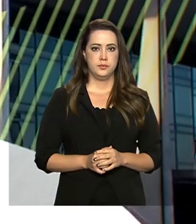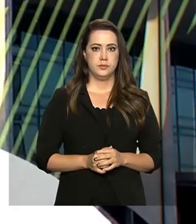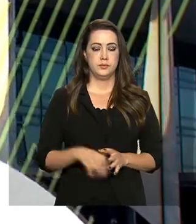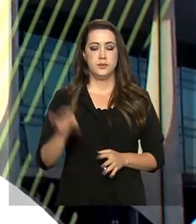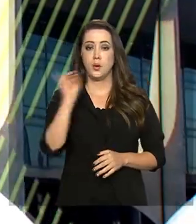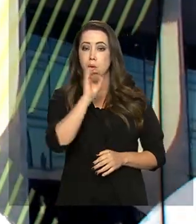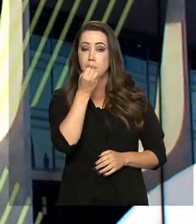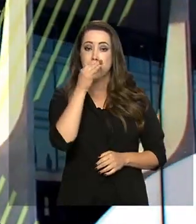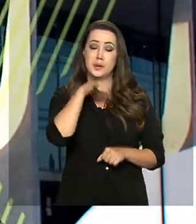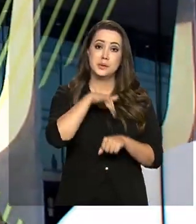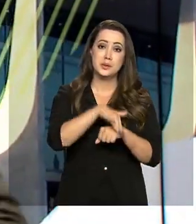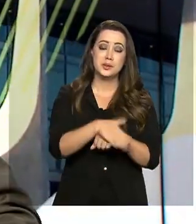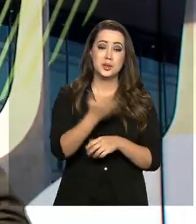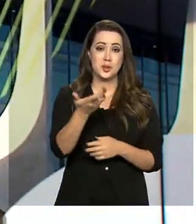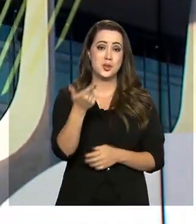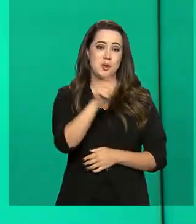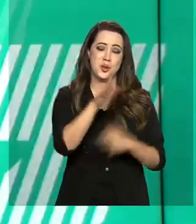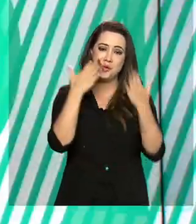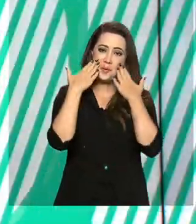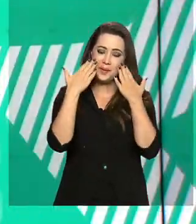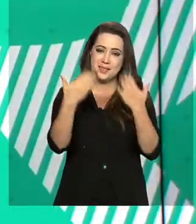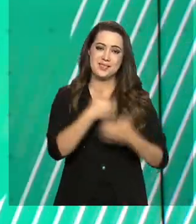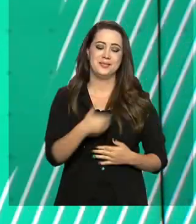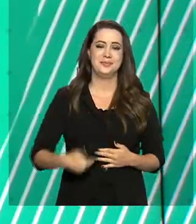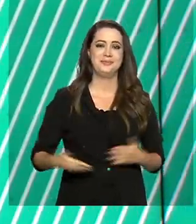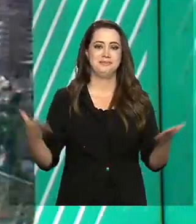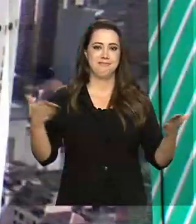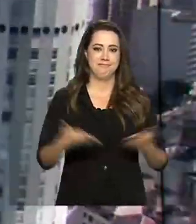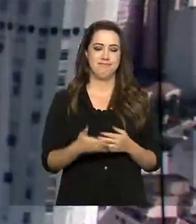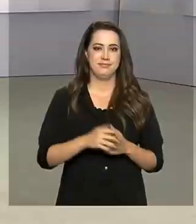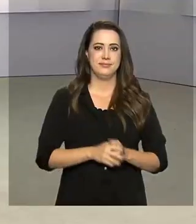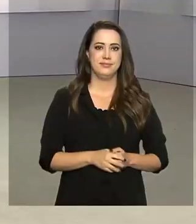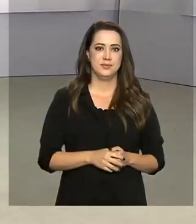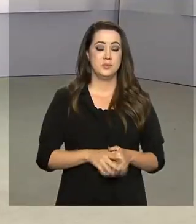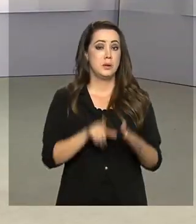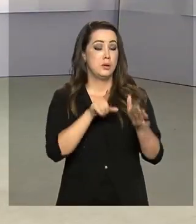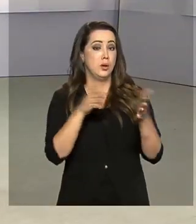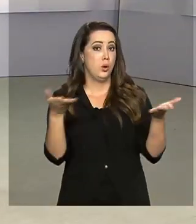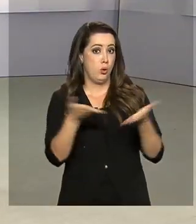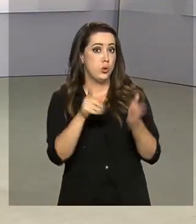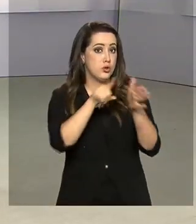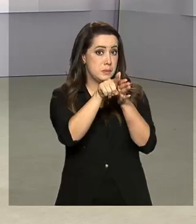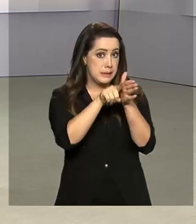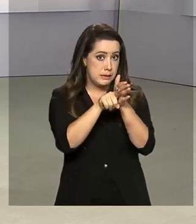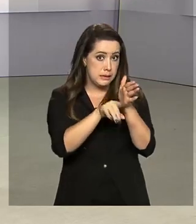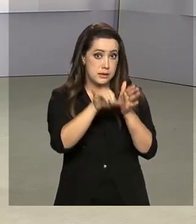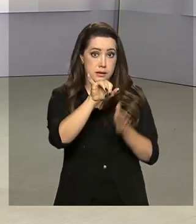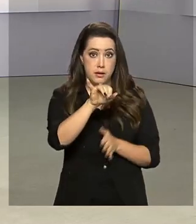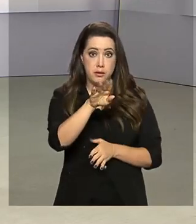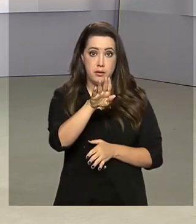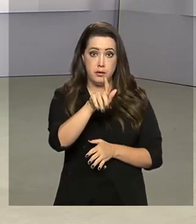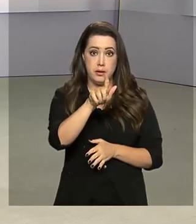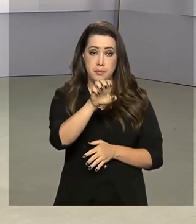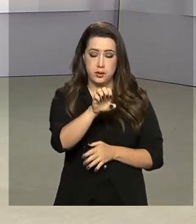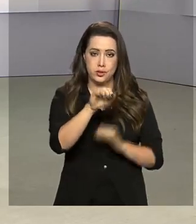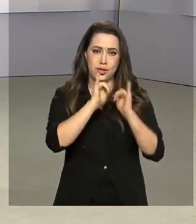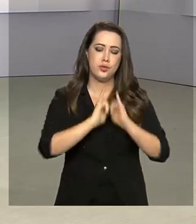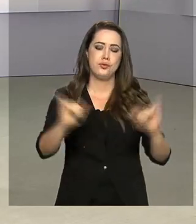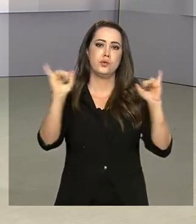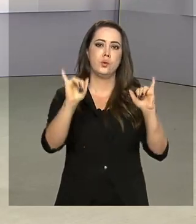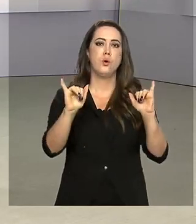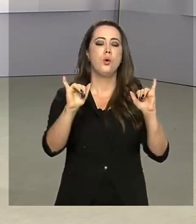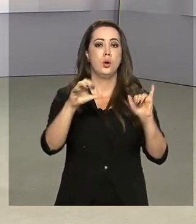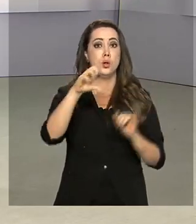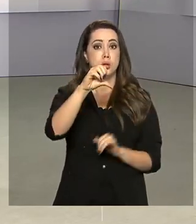Olá, boa noite. Estamos de volta com o Governo Agora. Hoje, o IBGE divulgou queda de 9,7